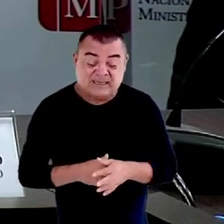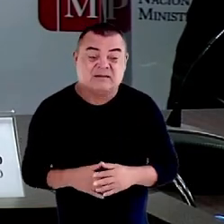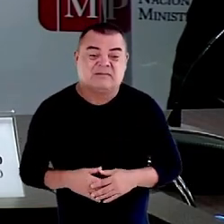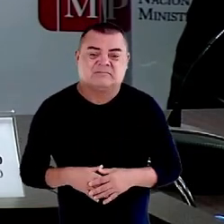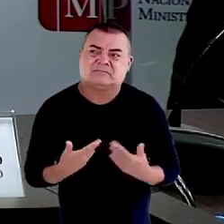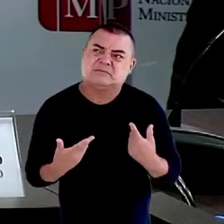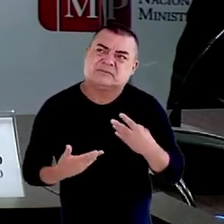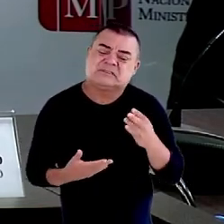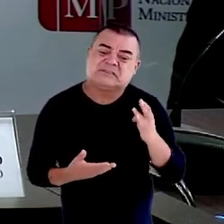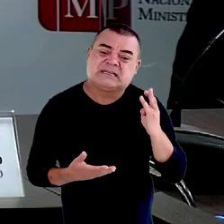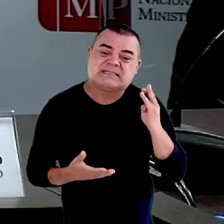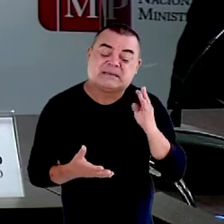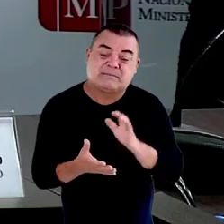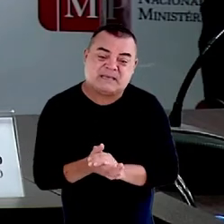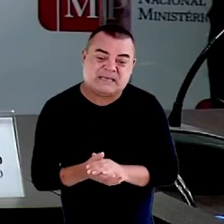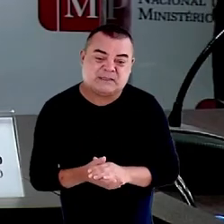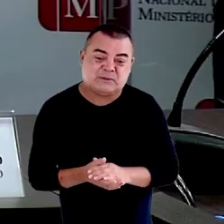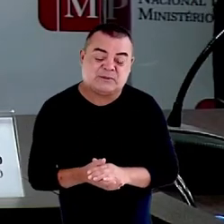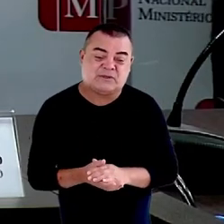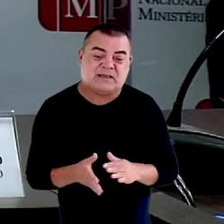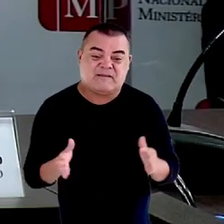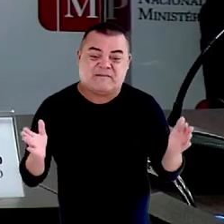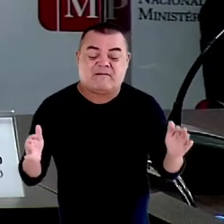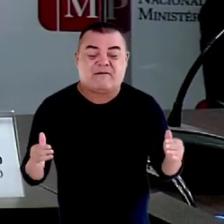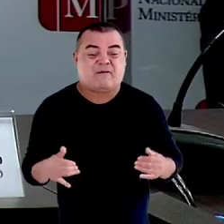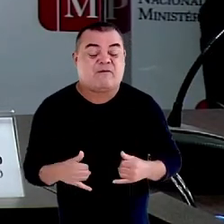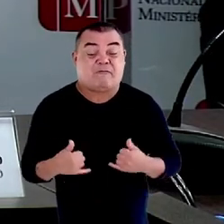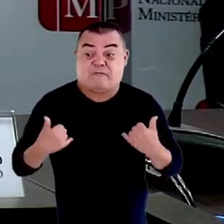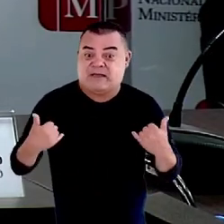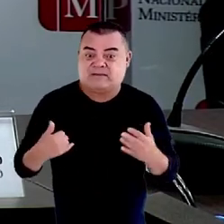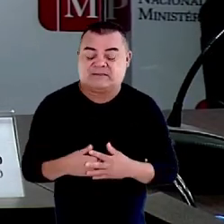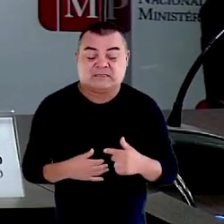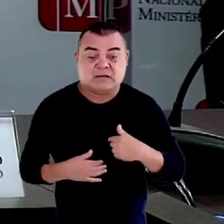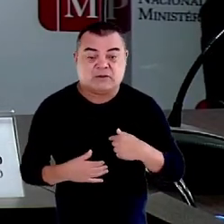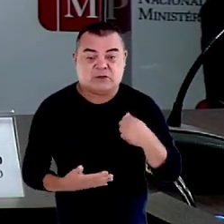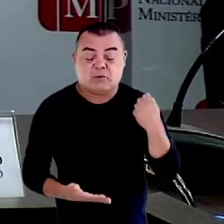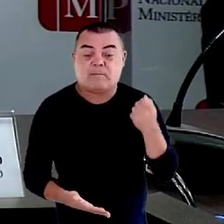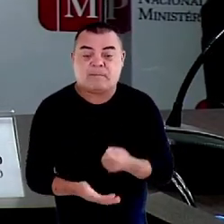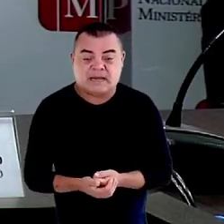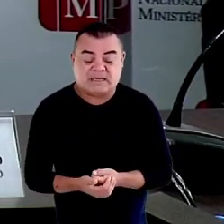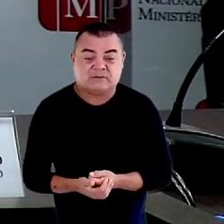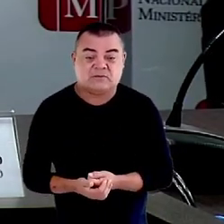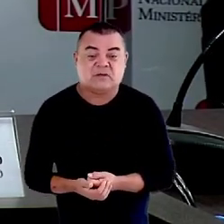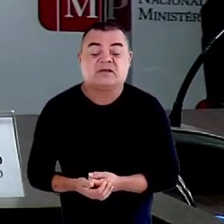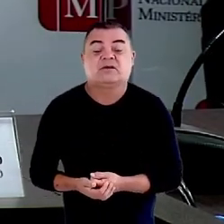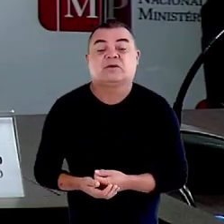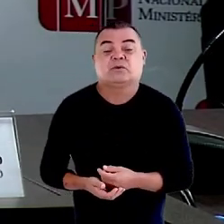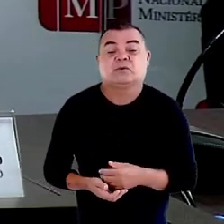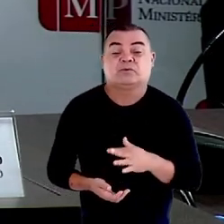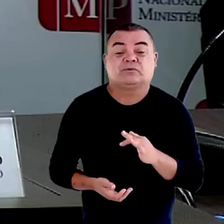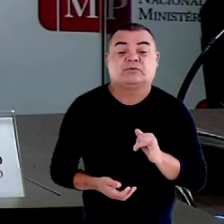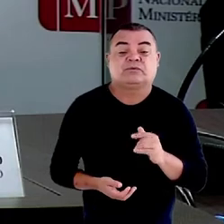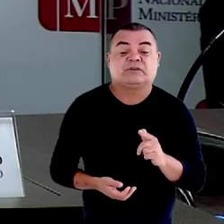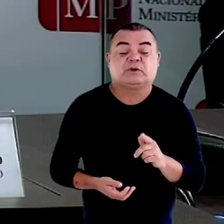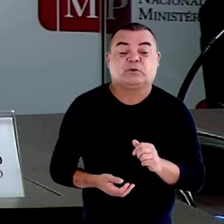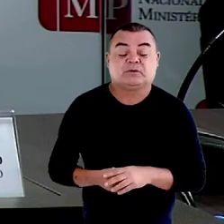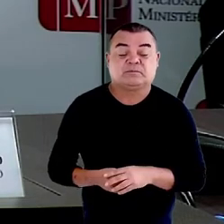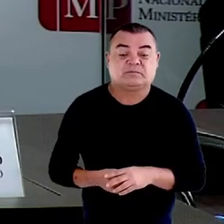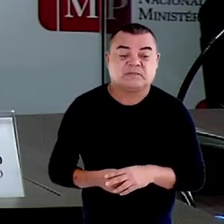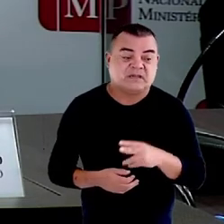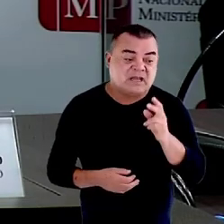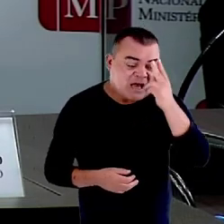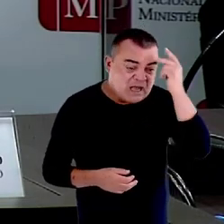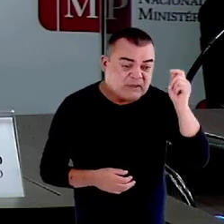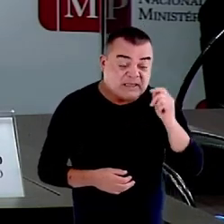e eu havia comprado essas latas de figo e estavam do lado da lata de lixo e alguém viu que ele pegou uma e